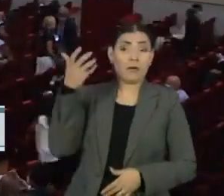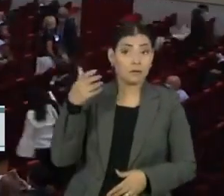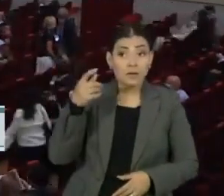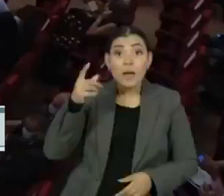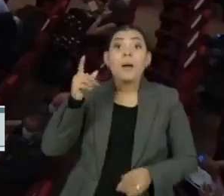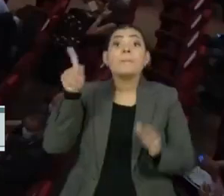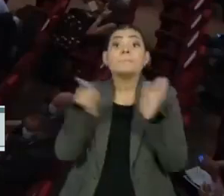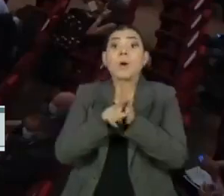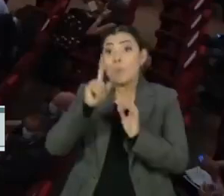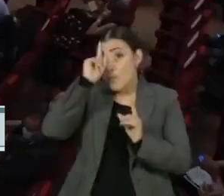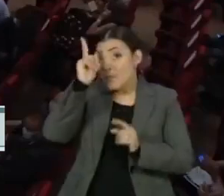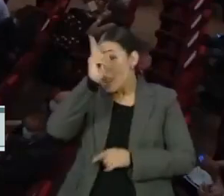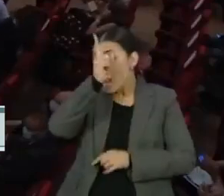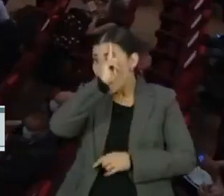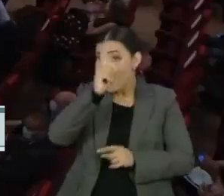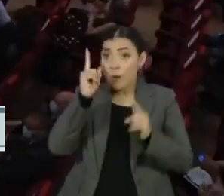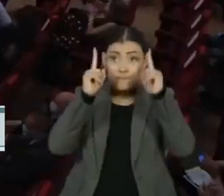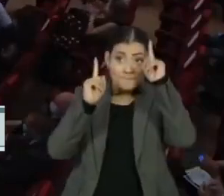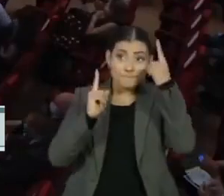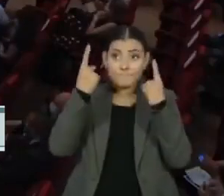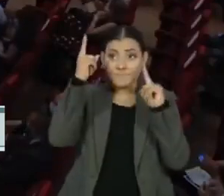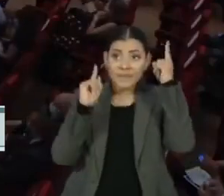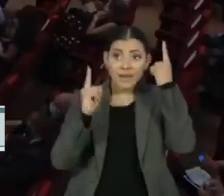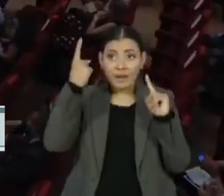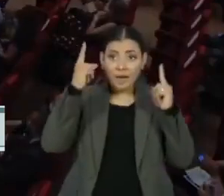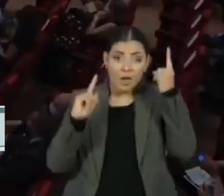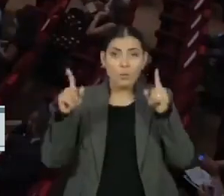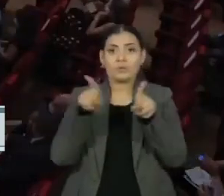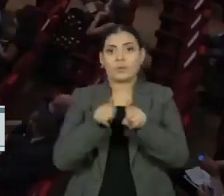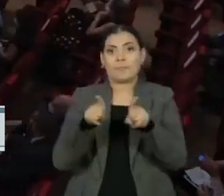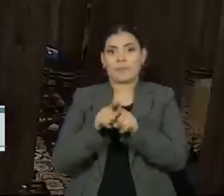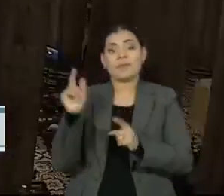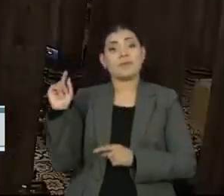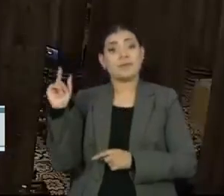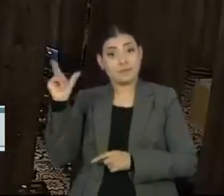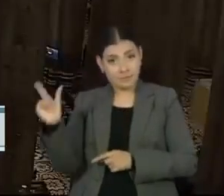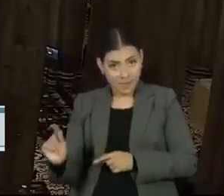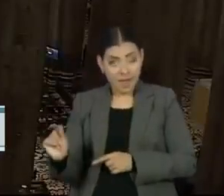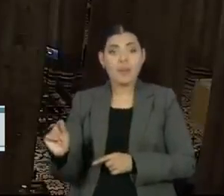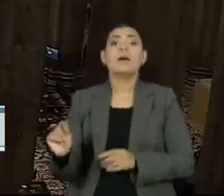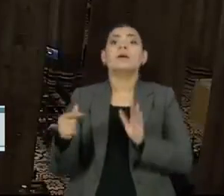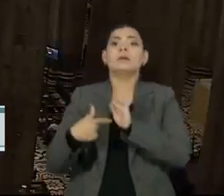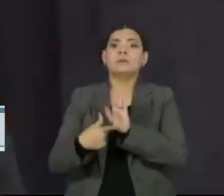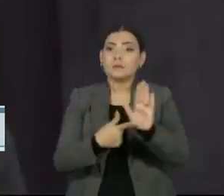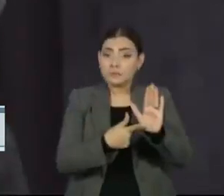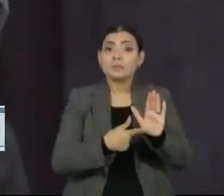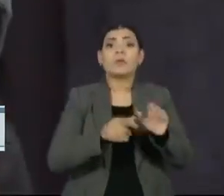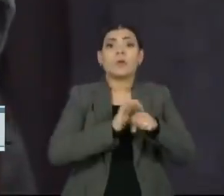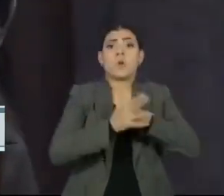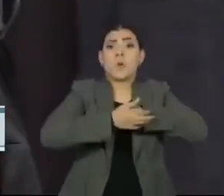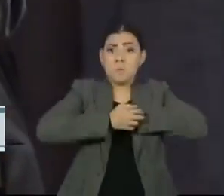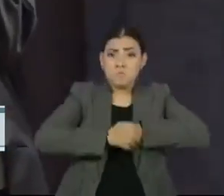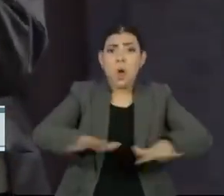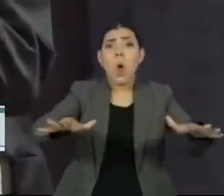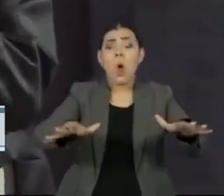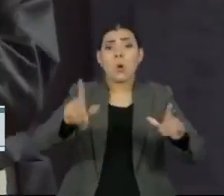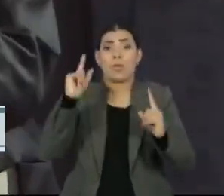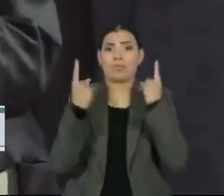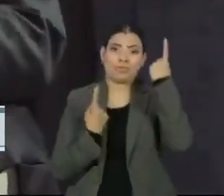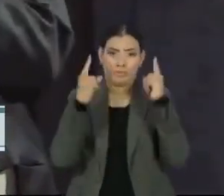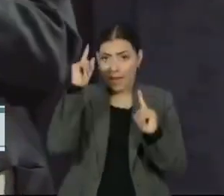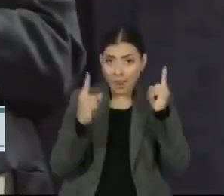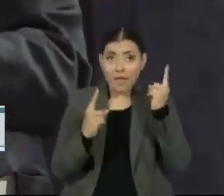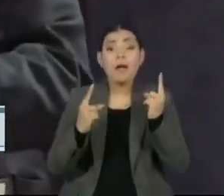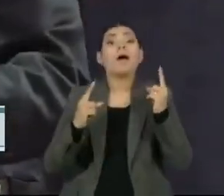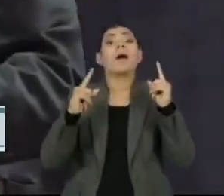Milão, um evento de gala que é um dos destaques culturais da Itália, foi cancelada após uma onda de infecções por coronavírus. A